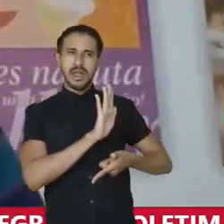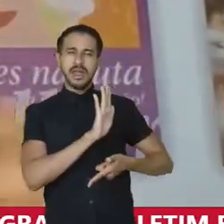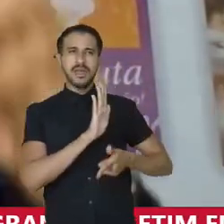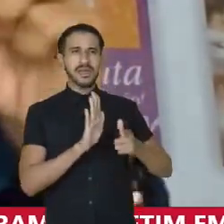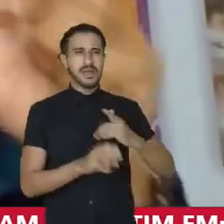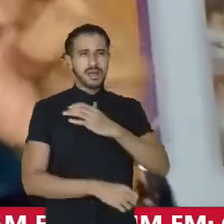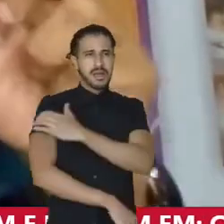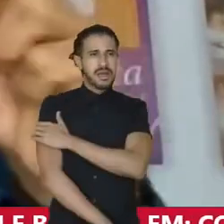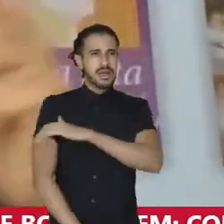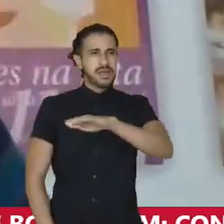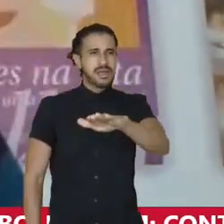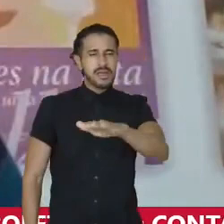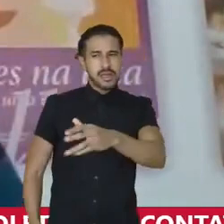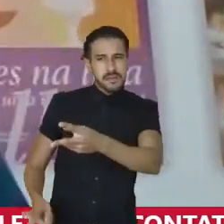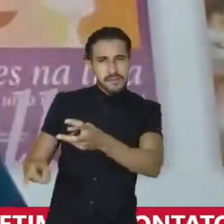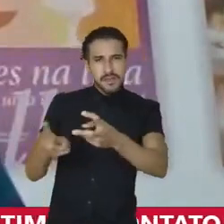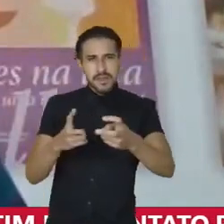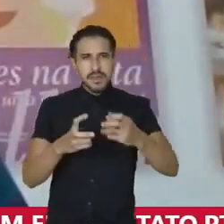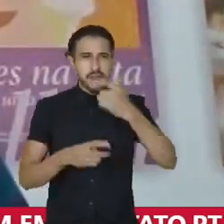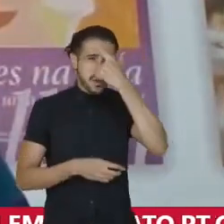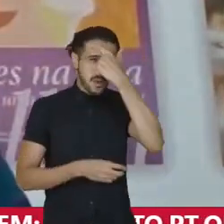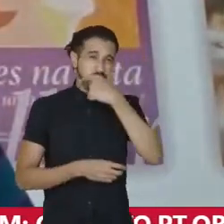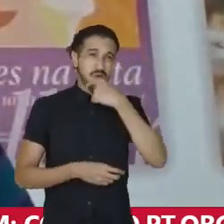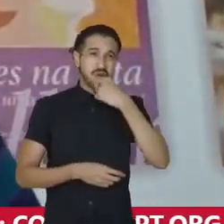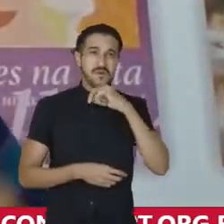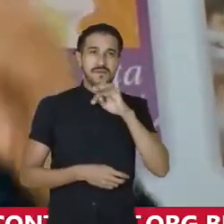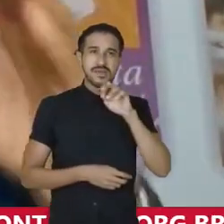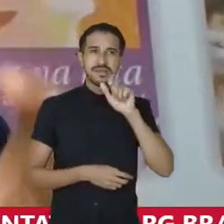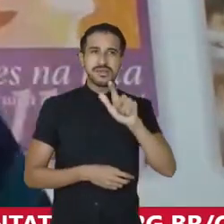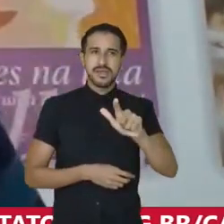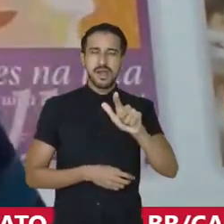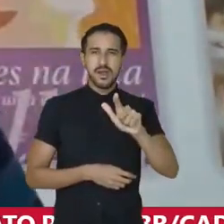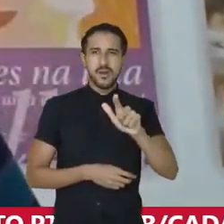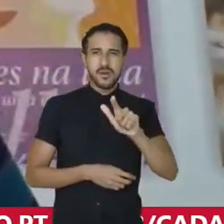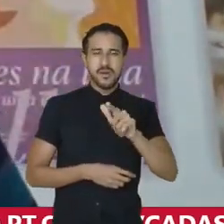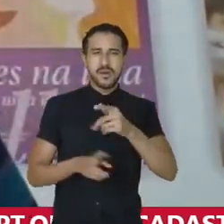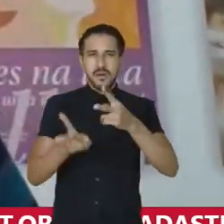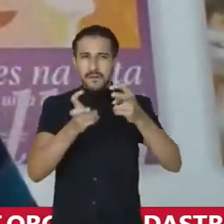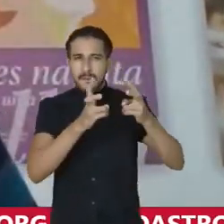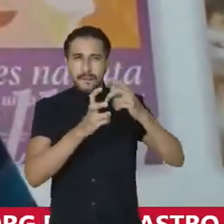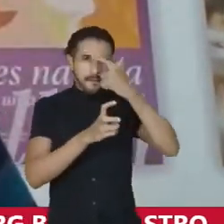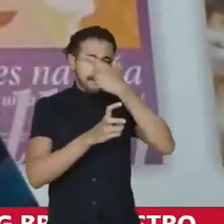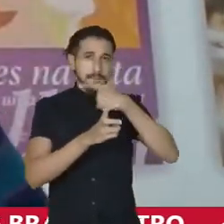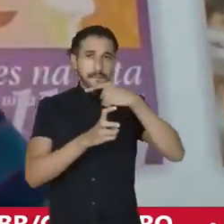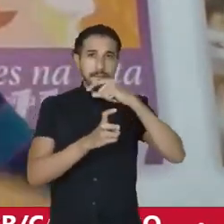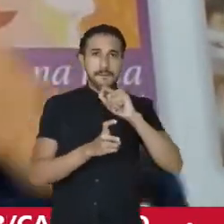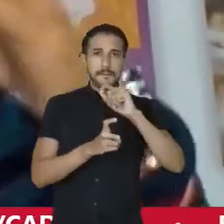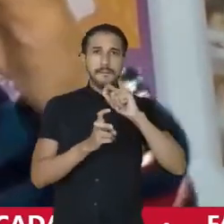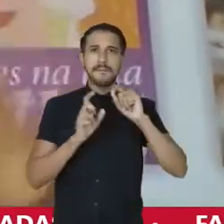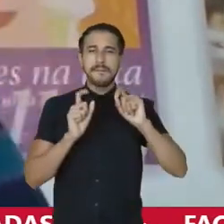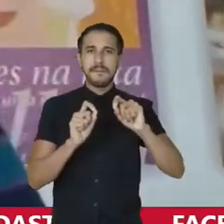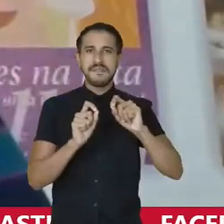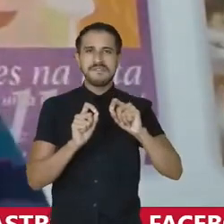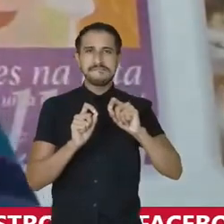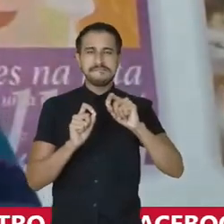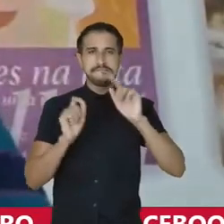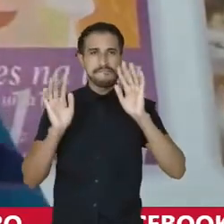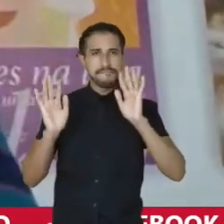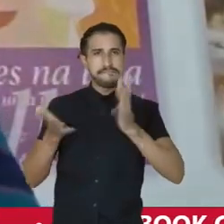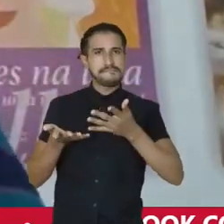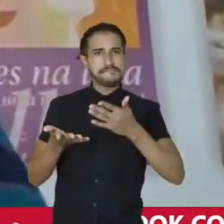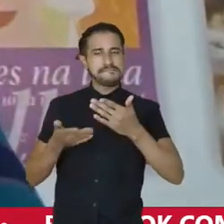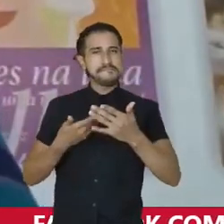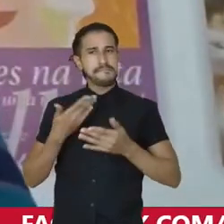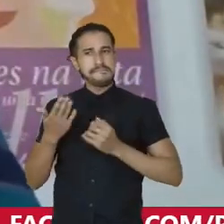de identificação facial. E essa identificação facial esteve a